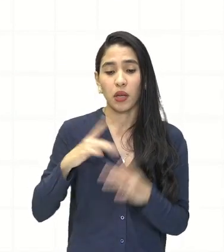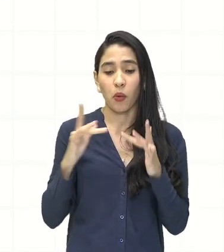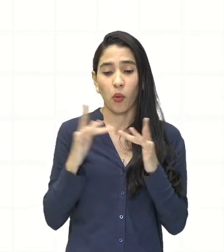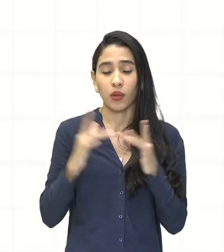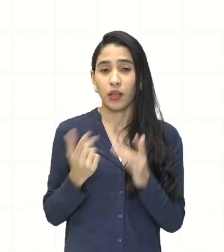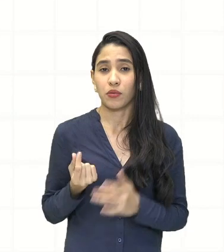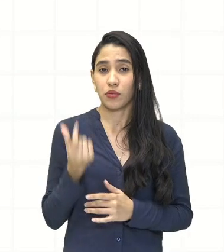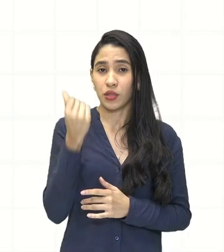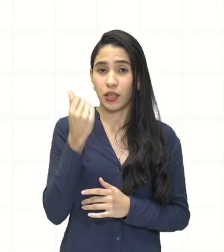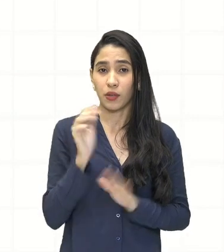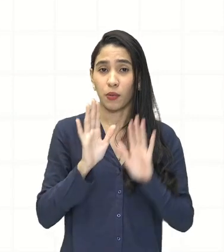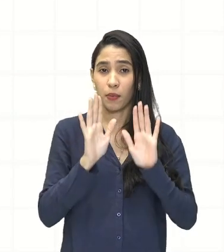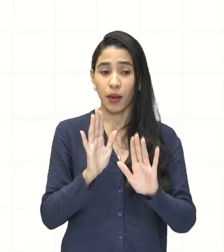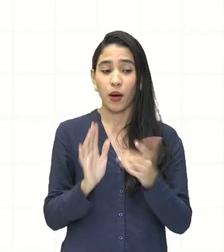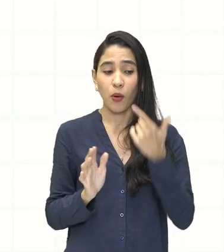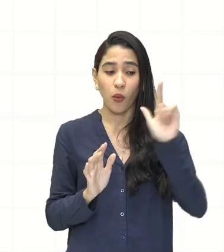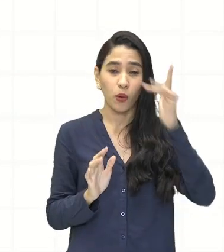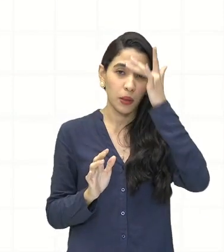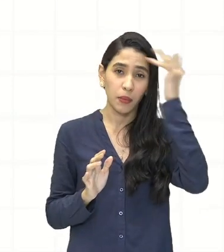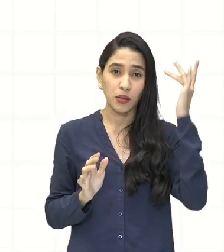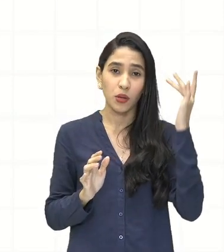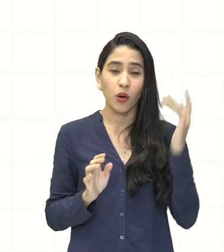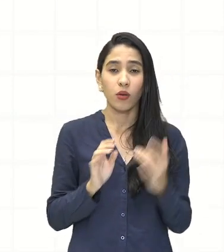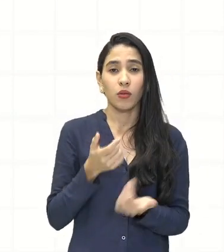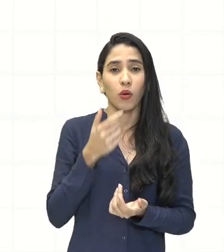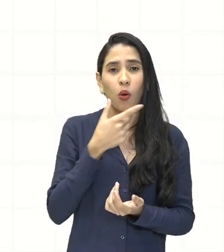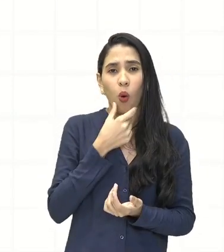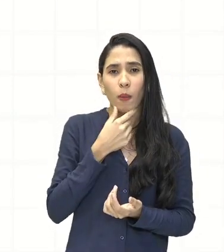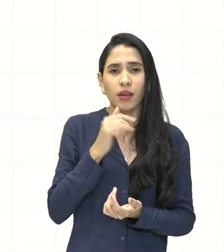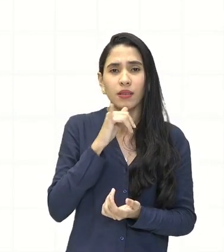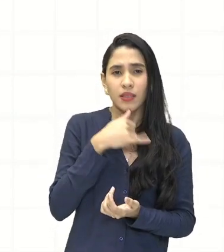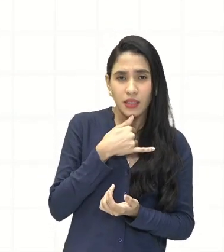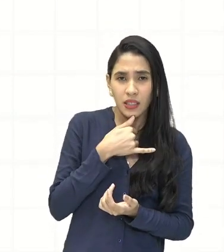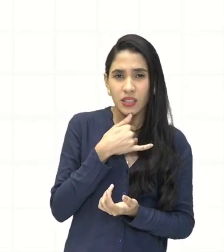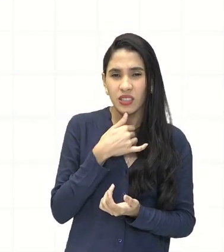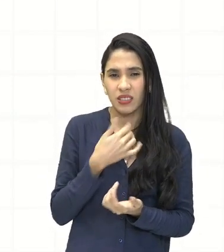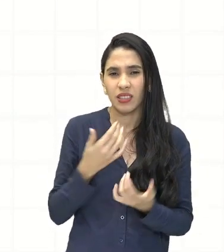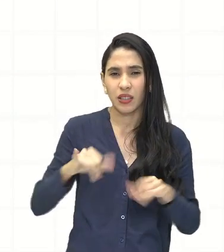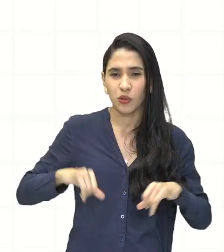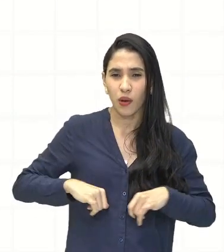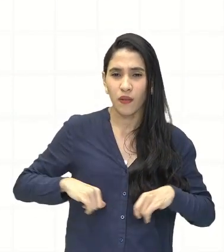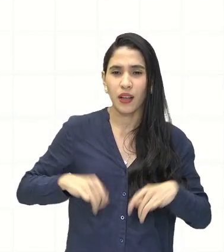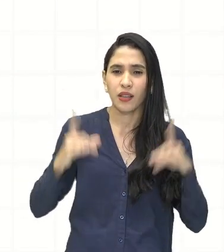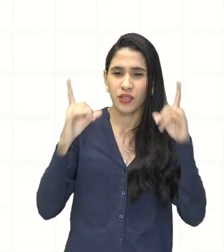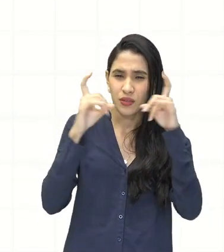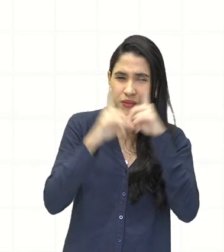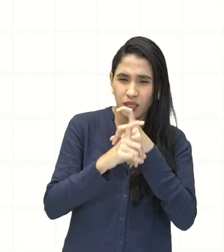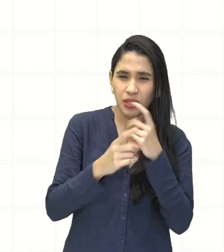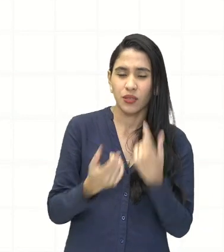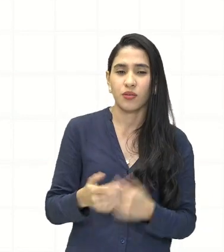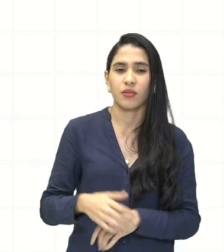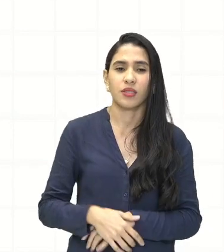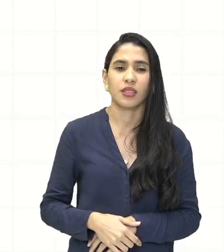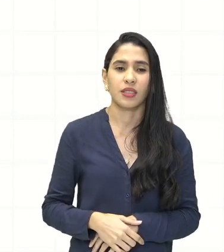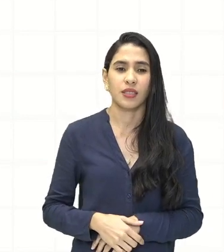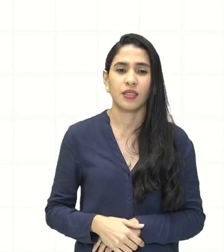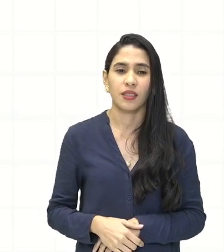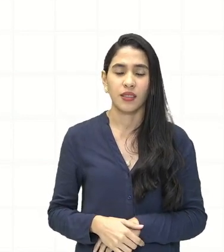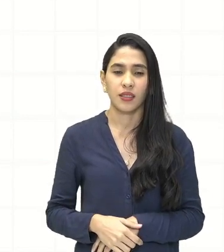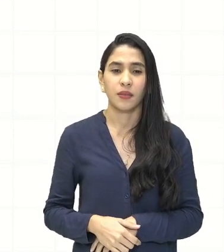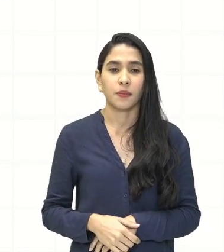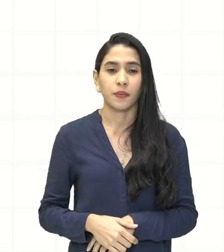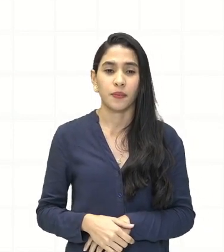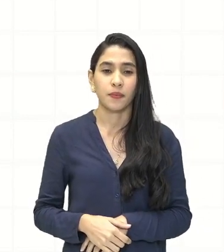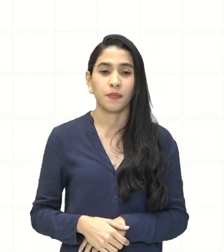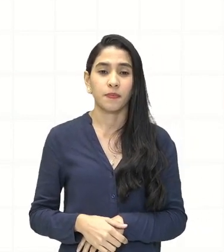Já o proletário aqui, ele mostra aqui que ele está passando por dificuldades econômicas. Dentre as